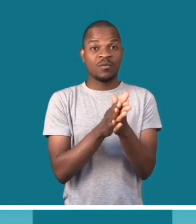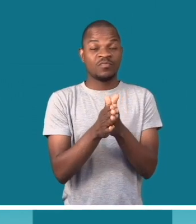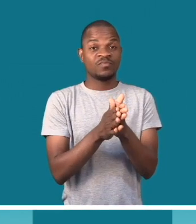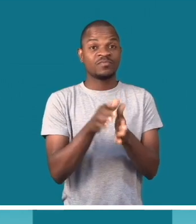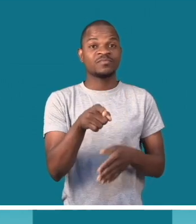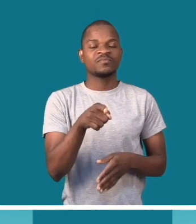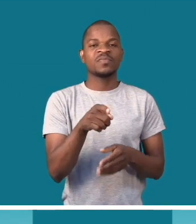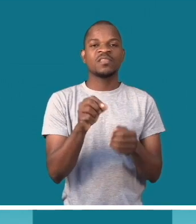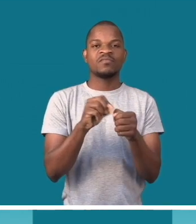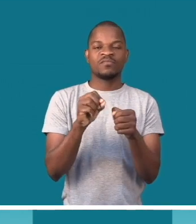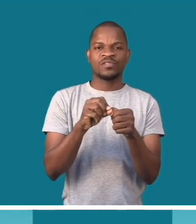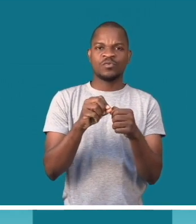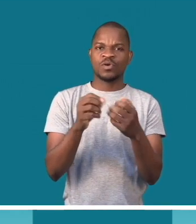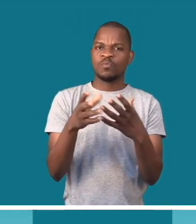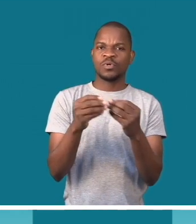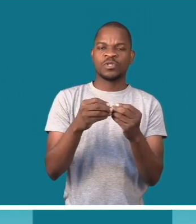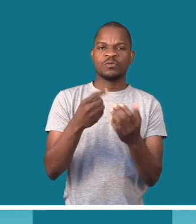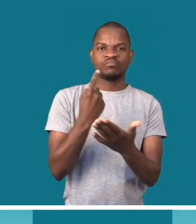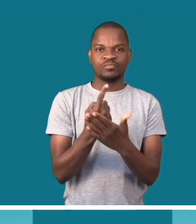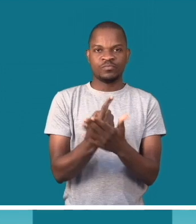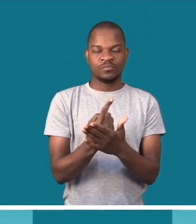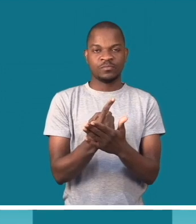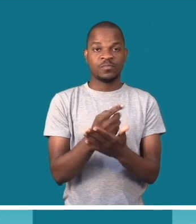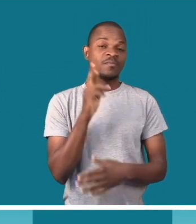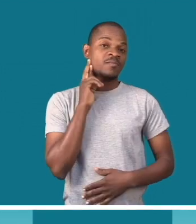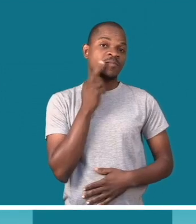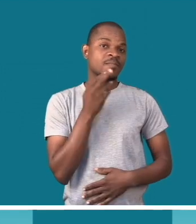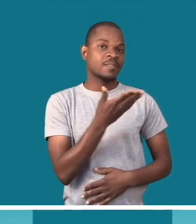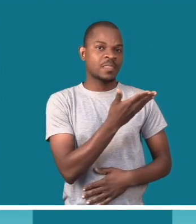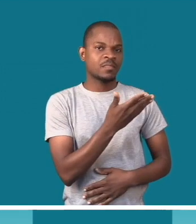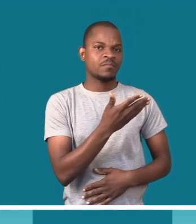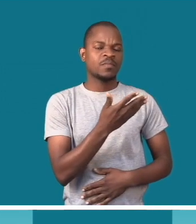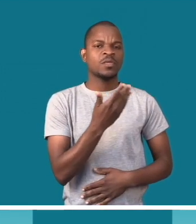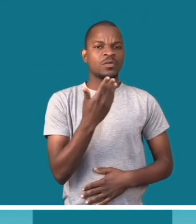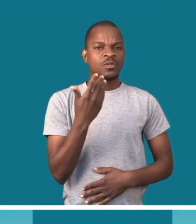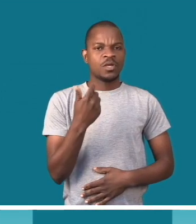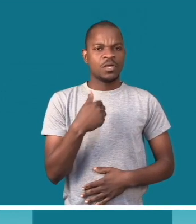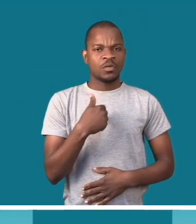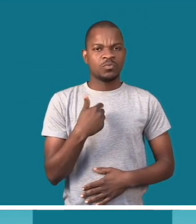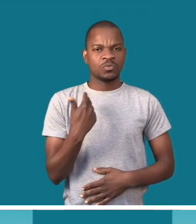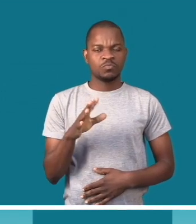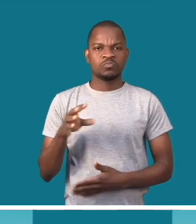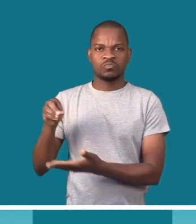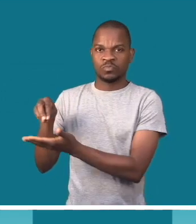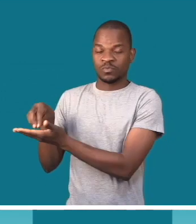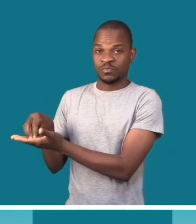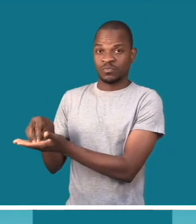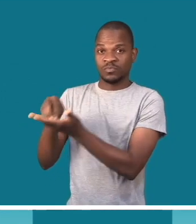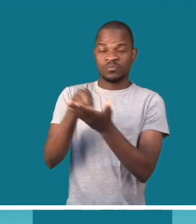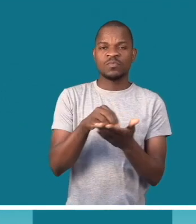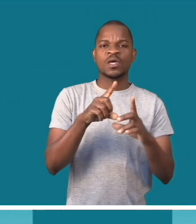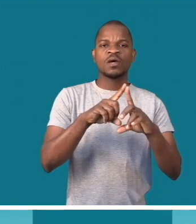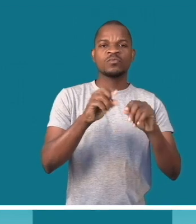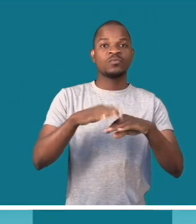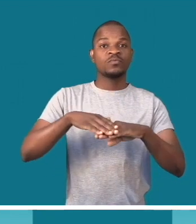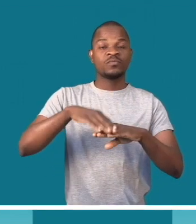este lixo em objetos importantes? Por exemplo, eu trago algo que é